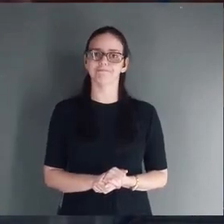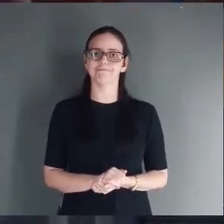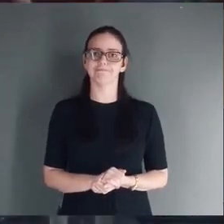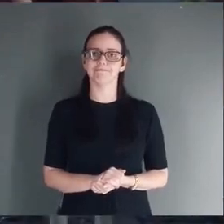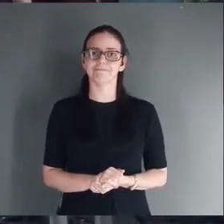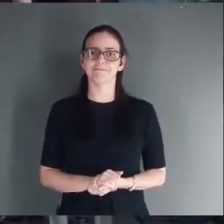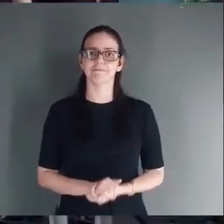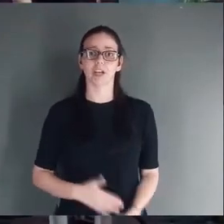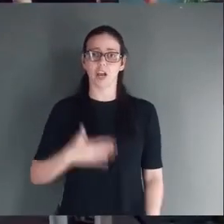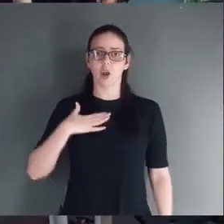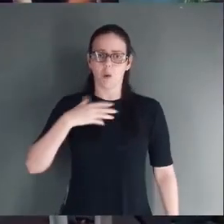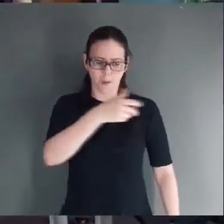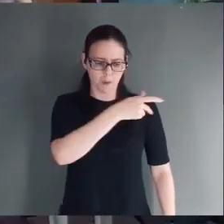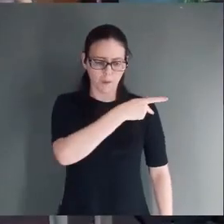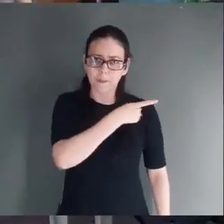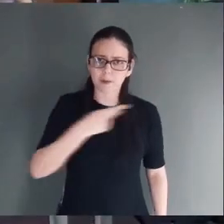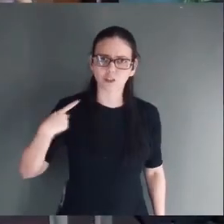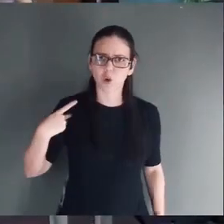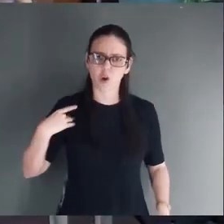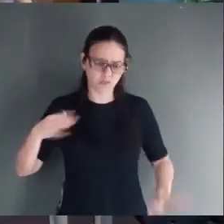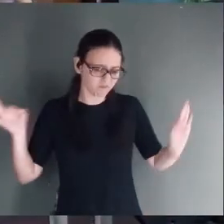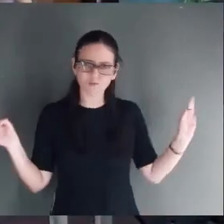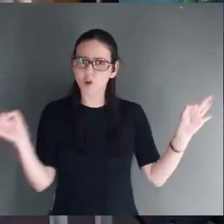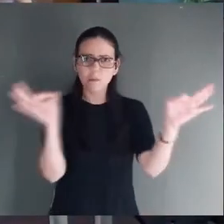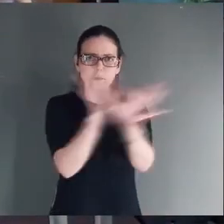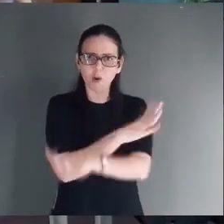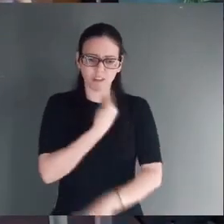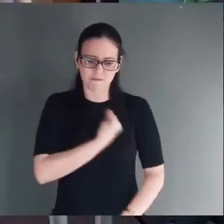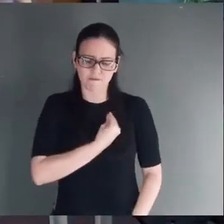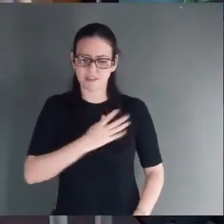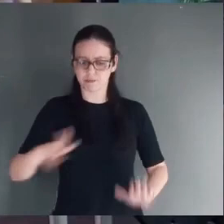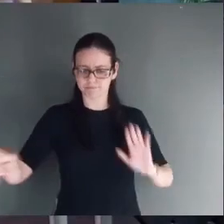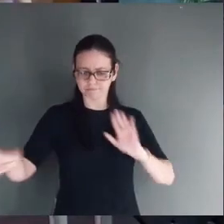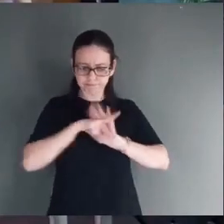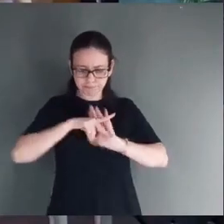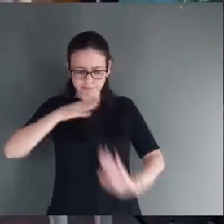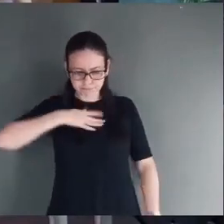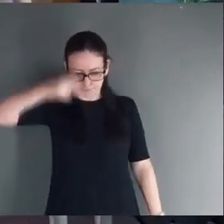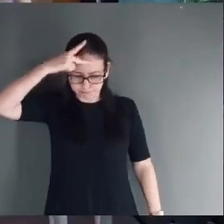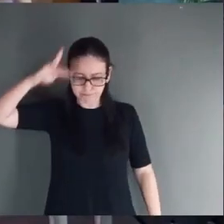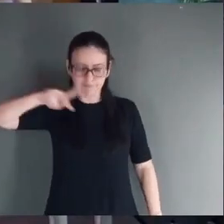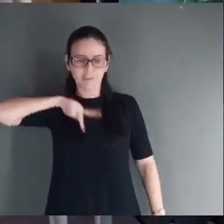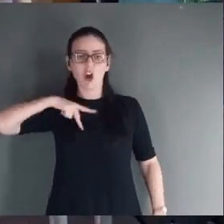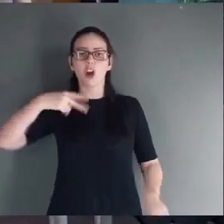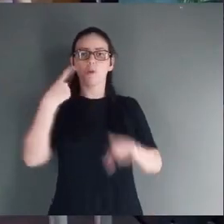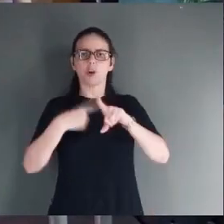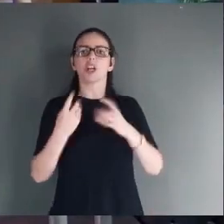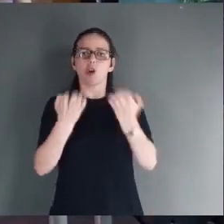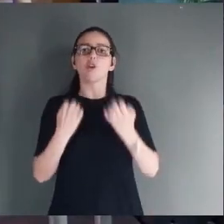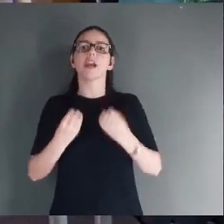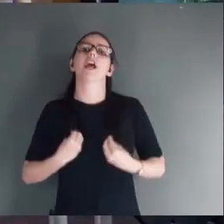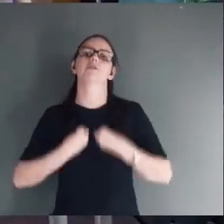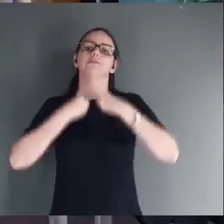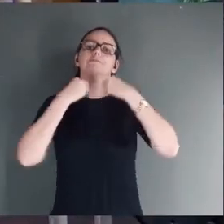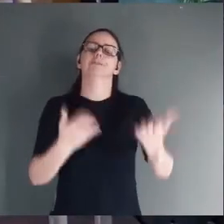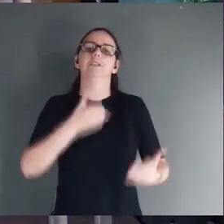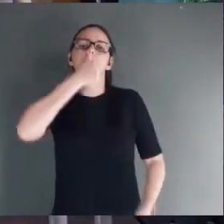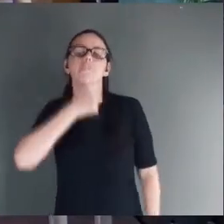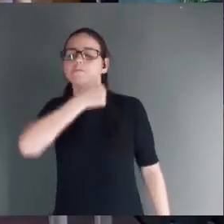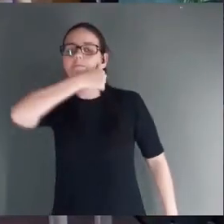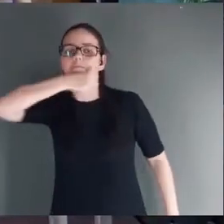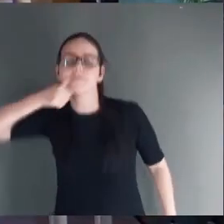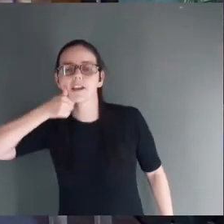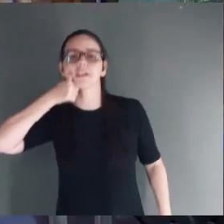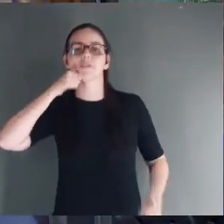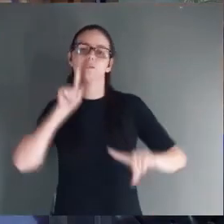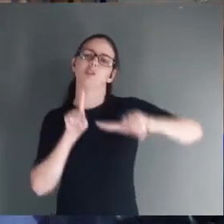Eu sou o pastor, e estou preparando a minha vida, para entregar e ser um sacrifício, naquele dia. Oh meu